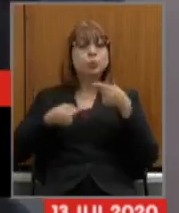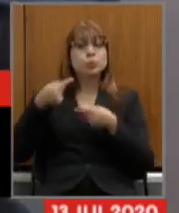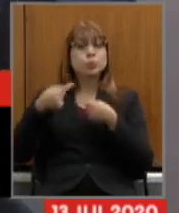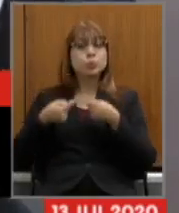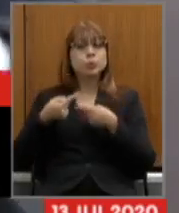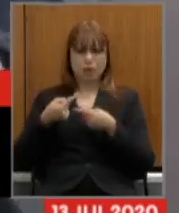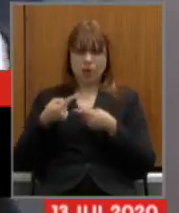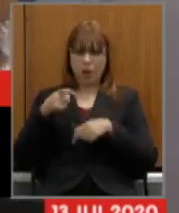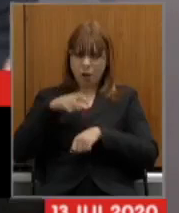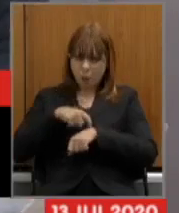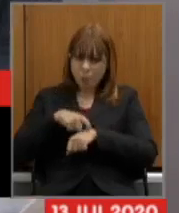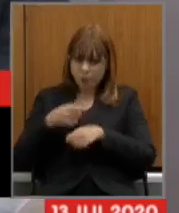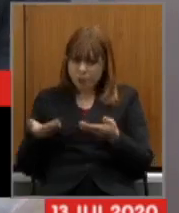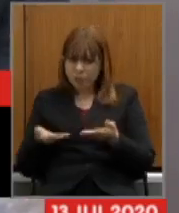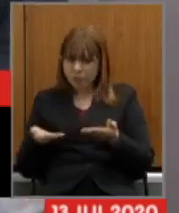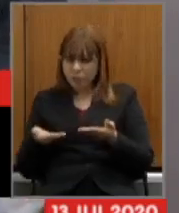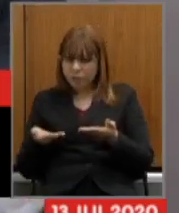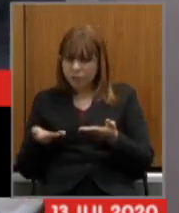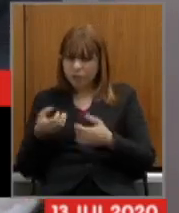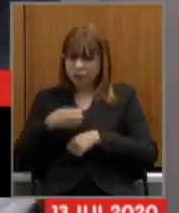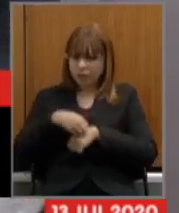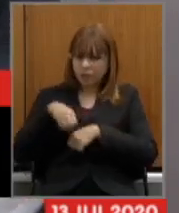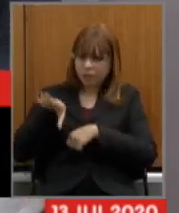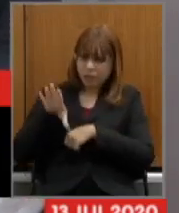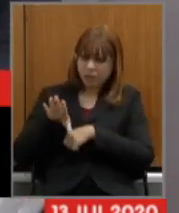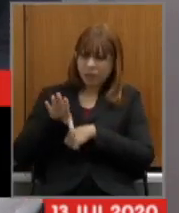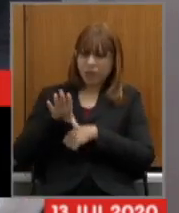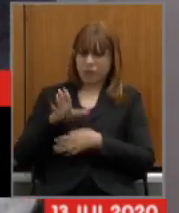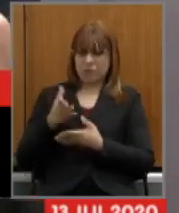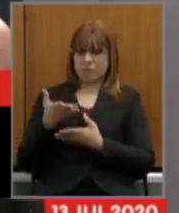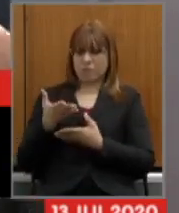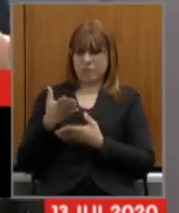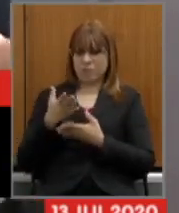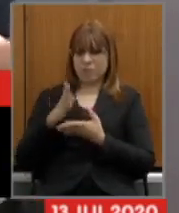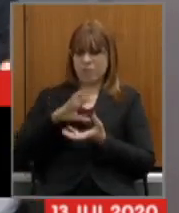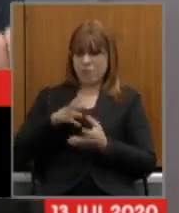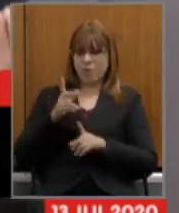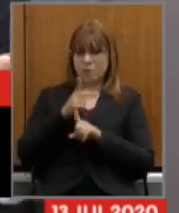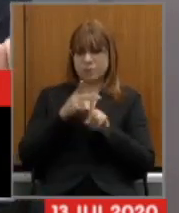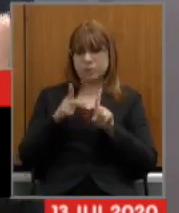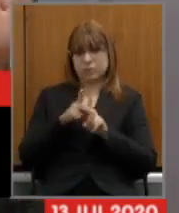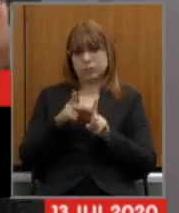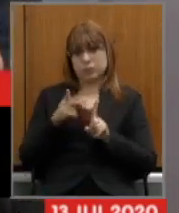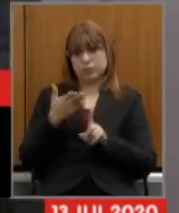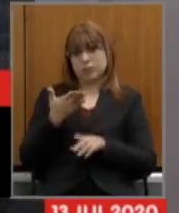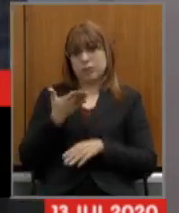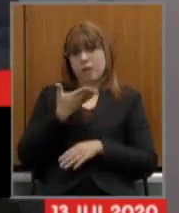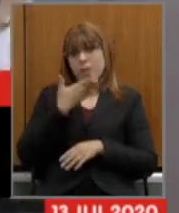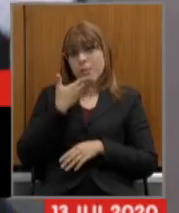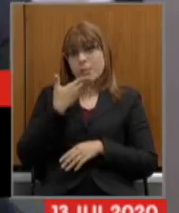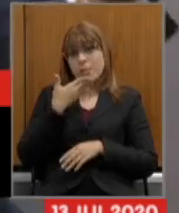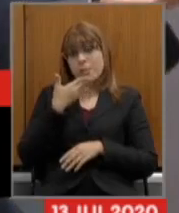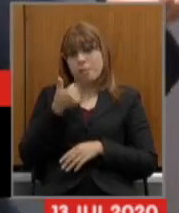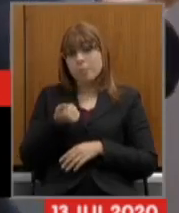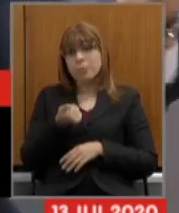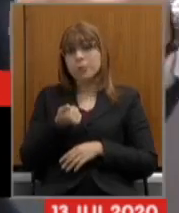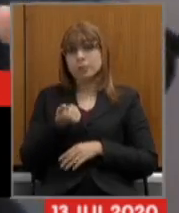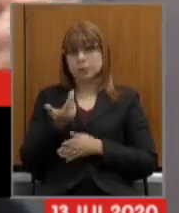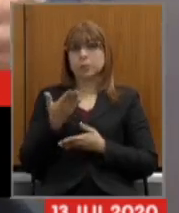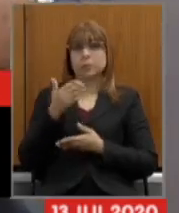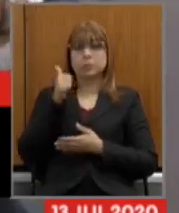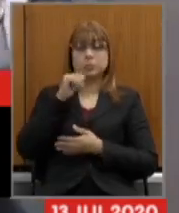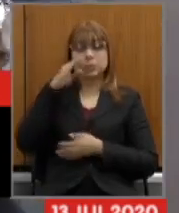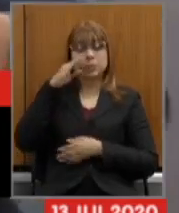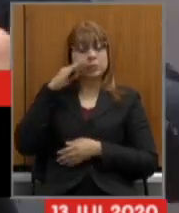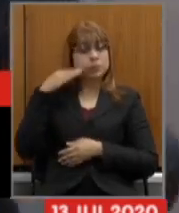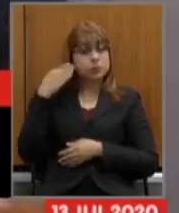é hora ou se não é hora para envio da reforma da Previdência senhores eu preferia que a gente fizesse a discussão e deputado Beatriz Serqueira